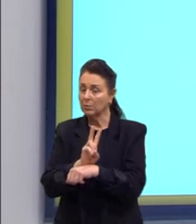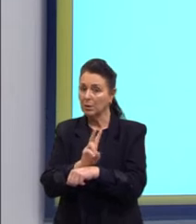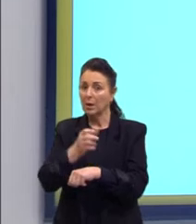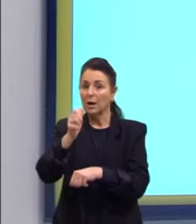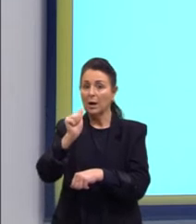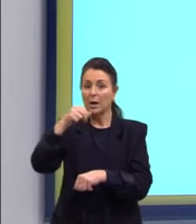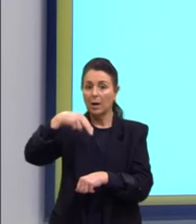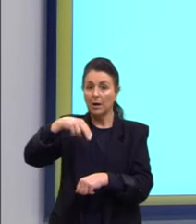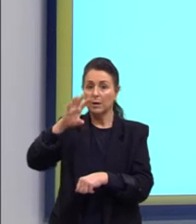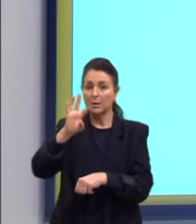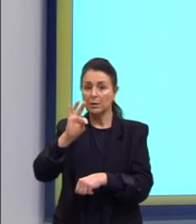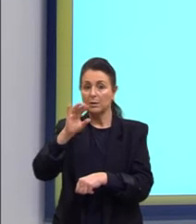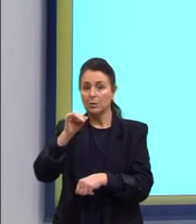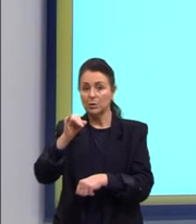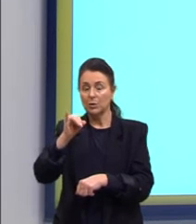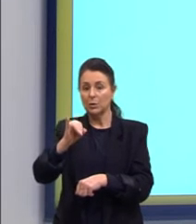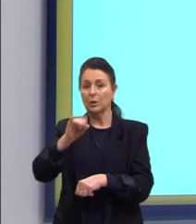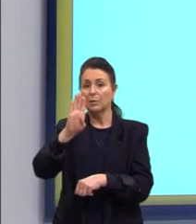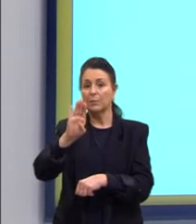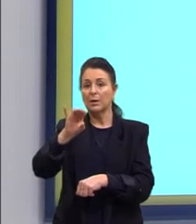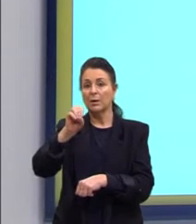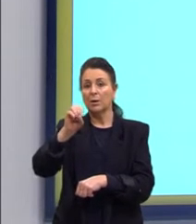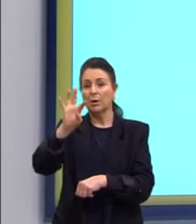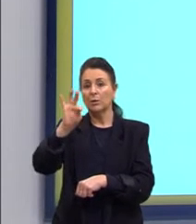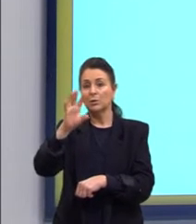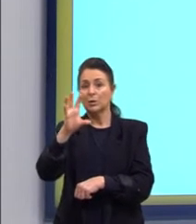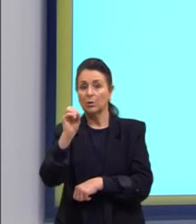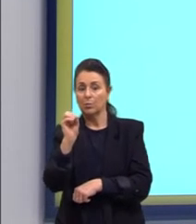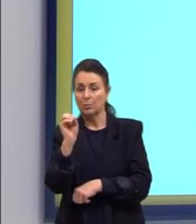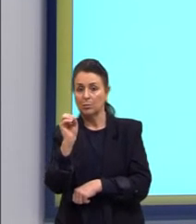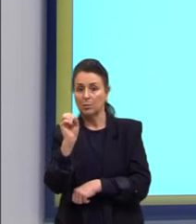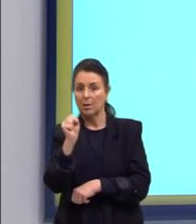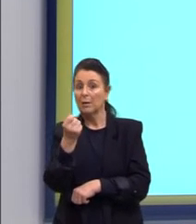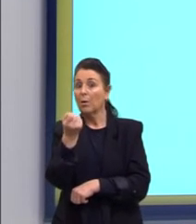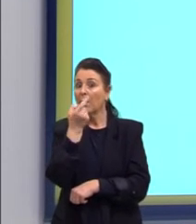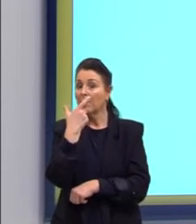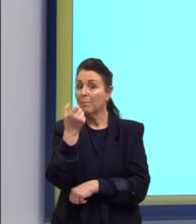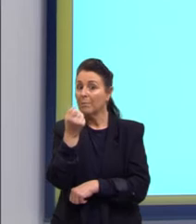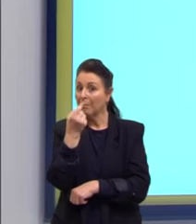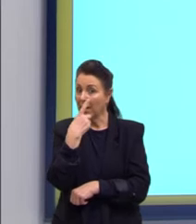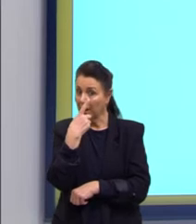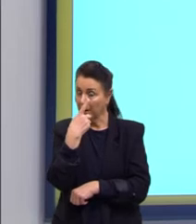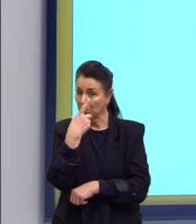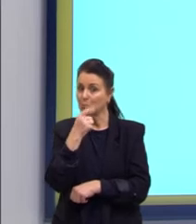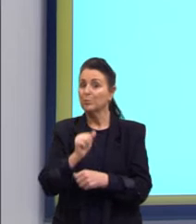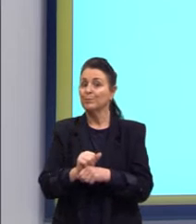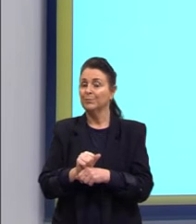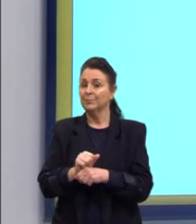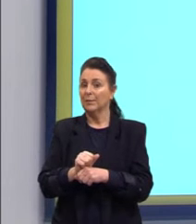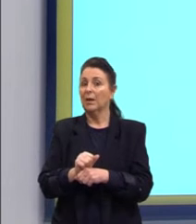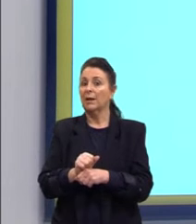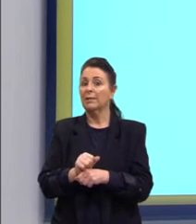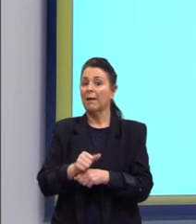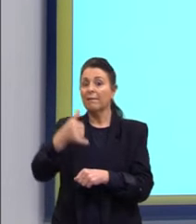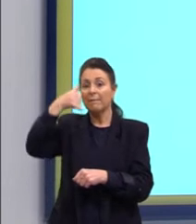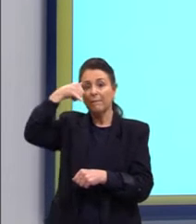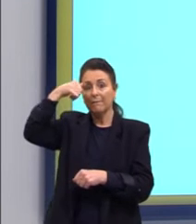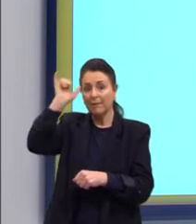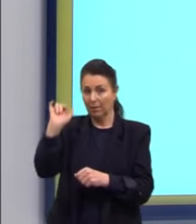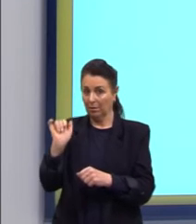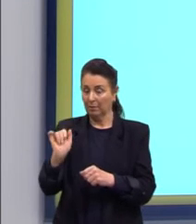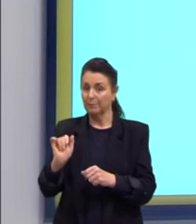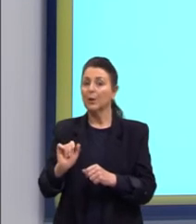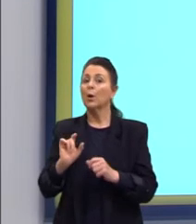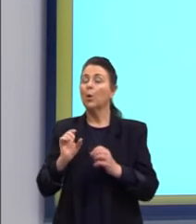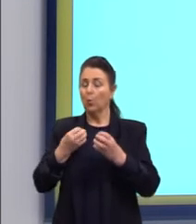Antibióticos, então, são fármacos, né? Que vão atuar para matar organismos vivos. Por isso que